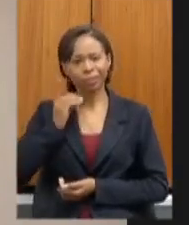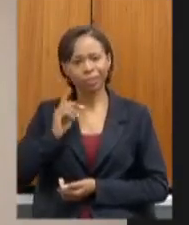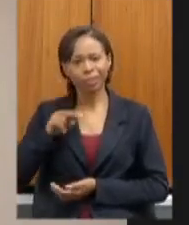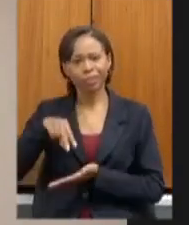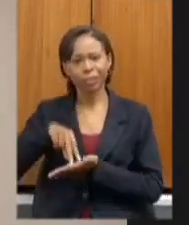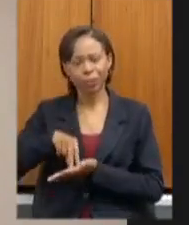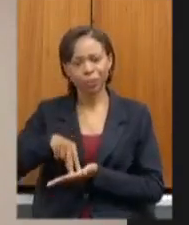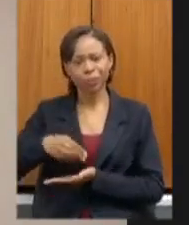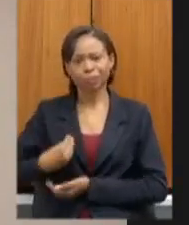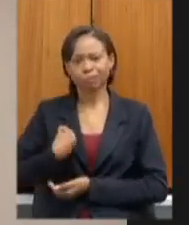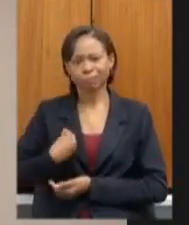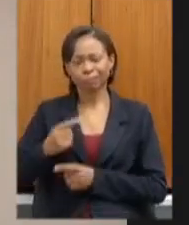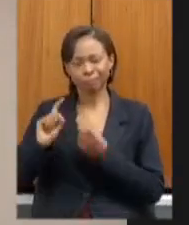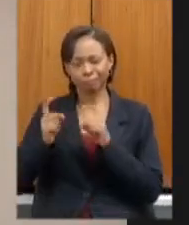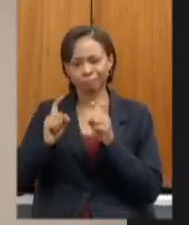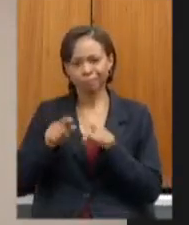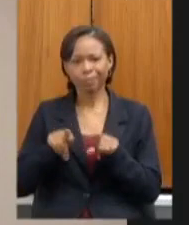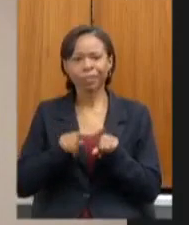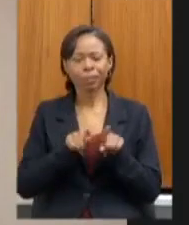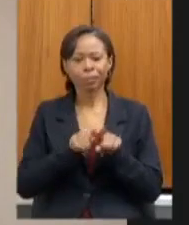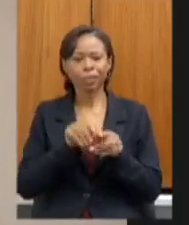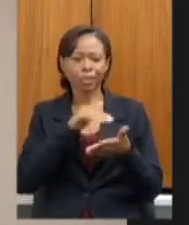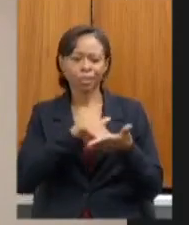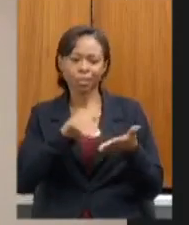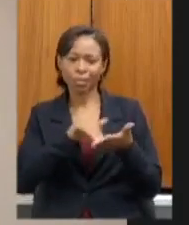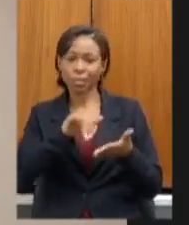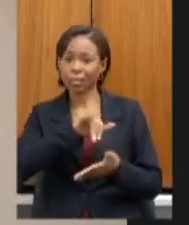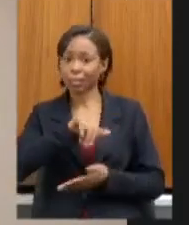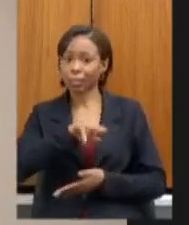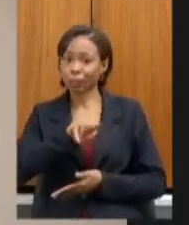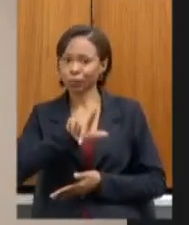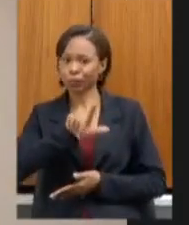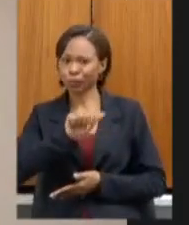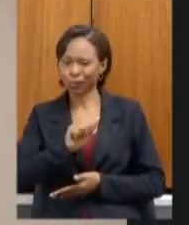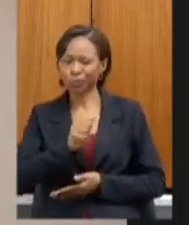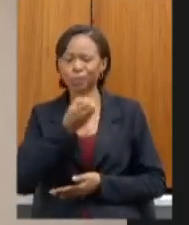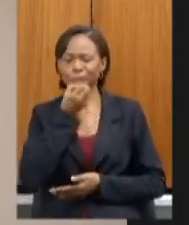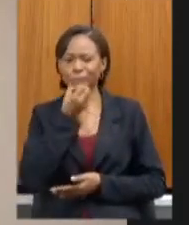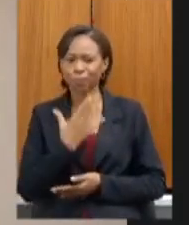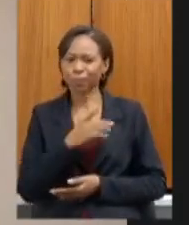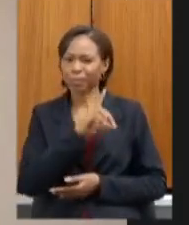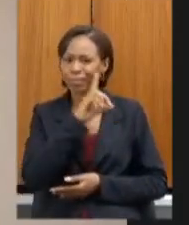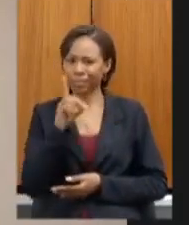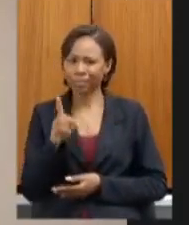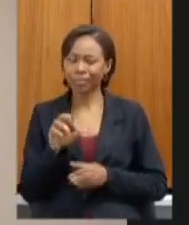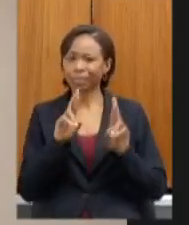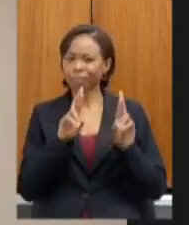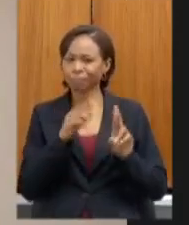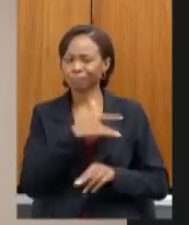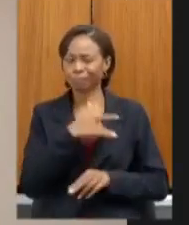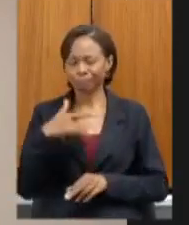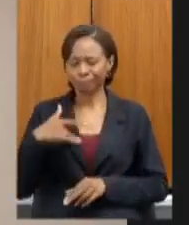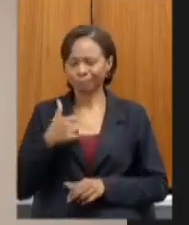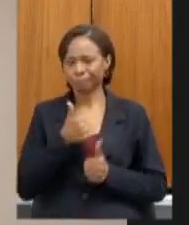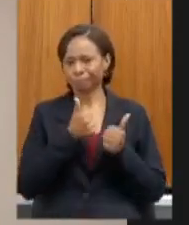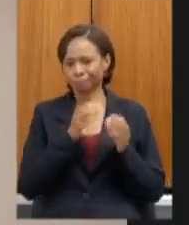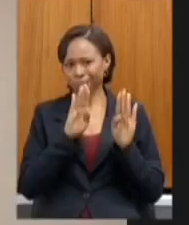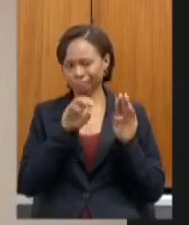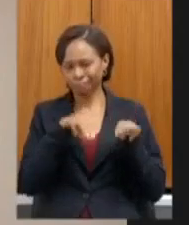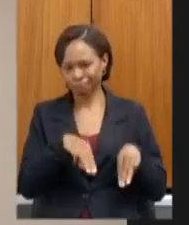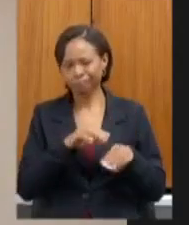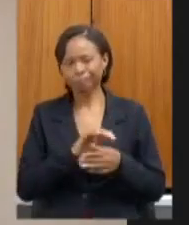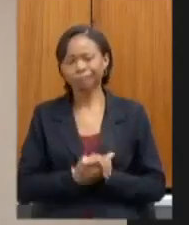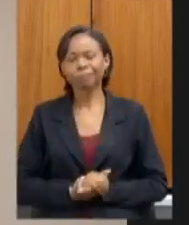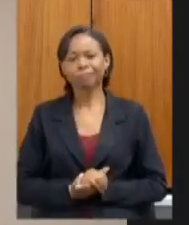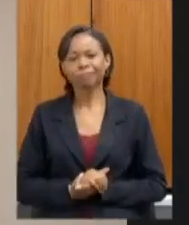muito bom dia secretária Júlia espero que esteja bem esteja com saúde forte secretário